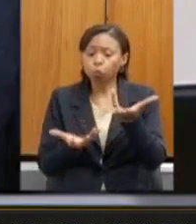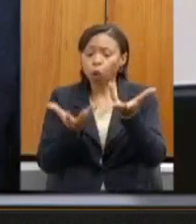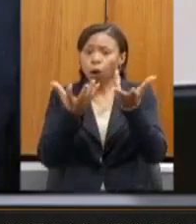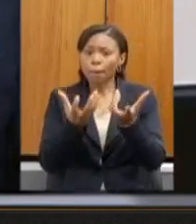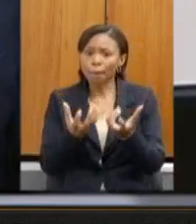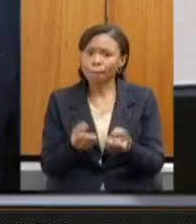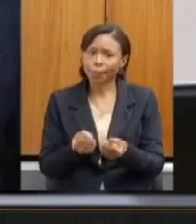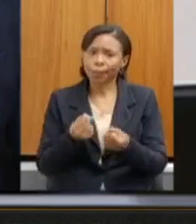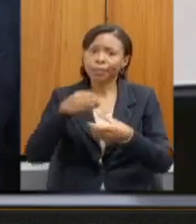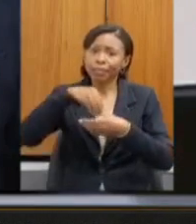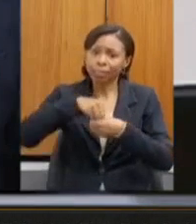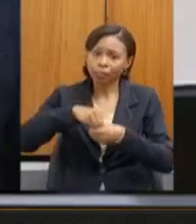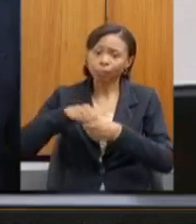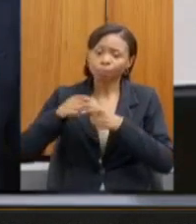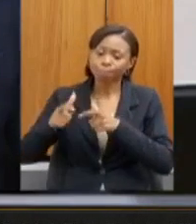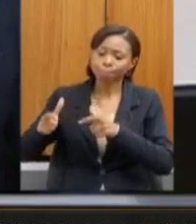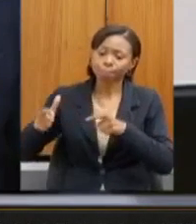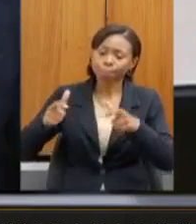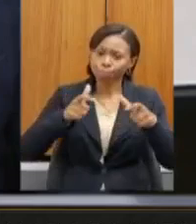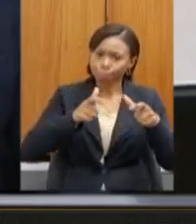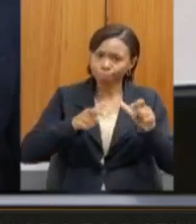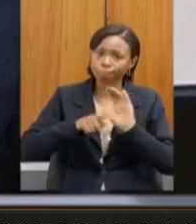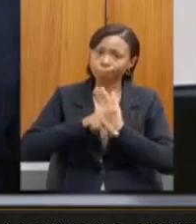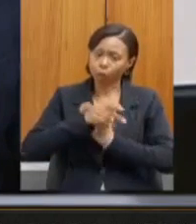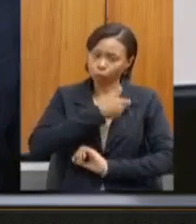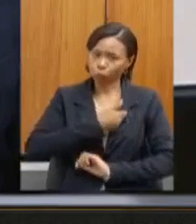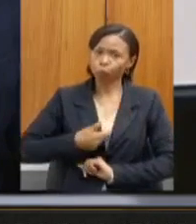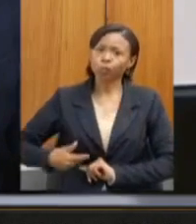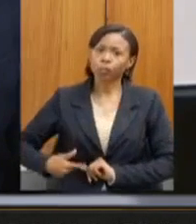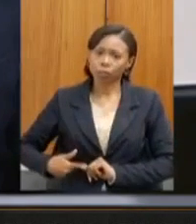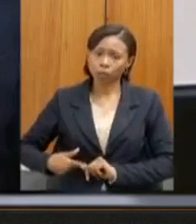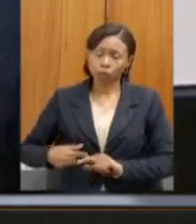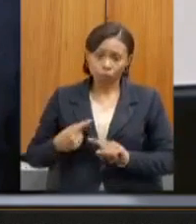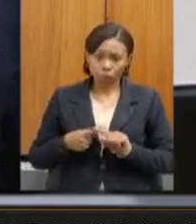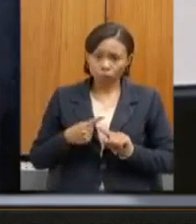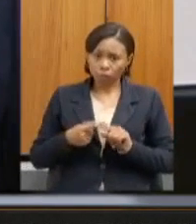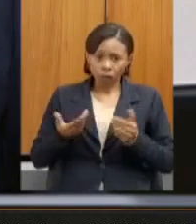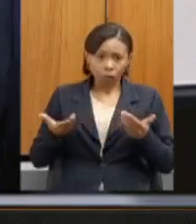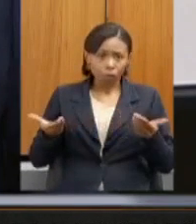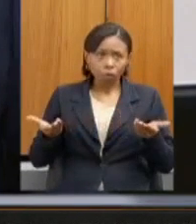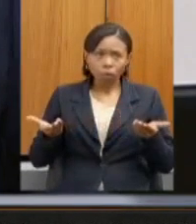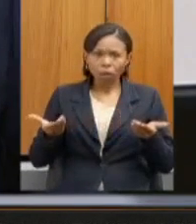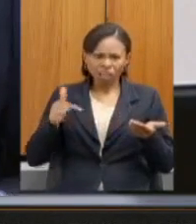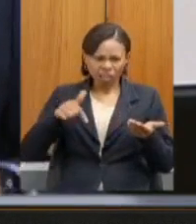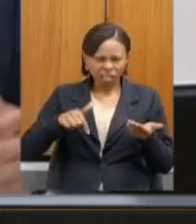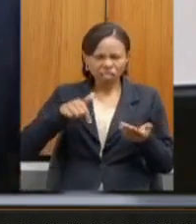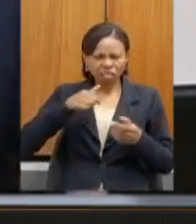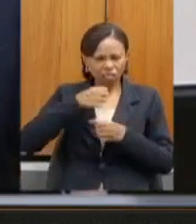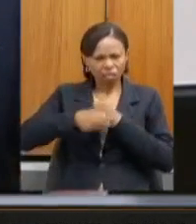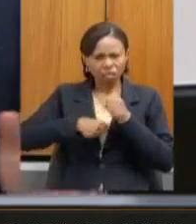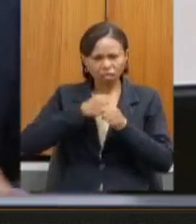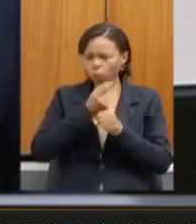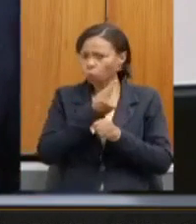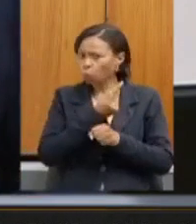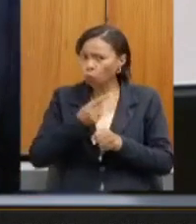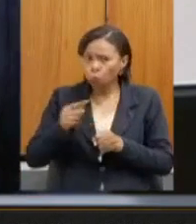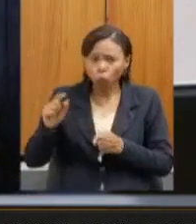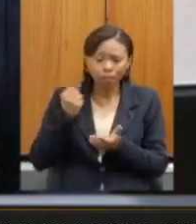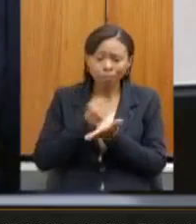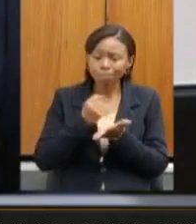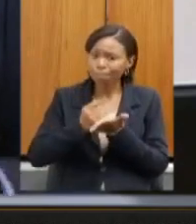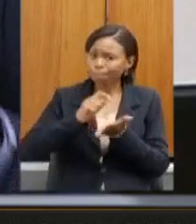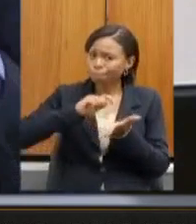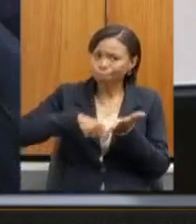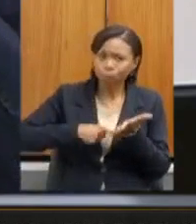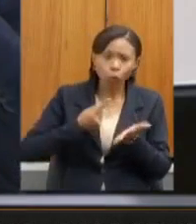Volto a dizer, hoje o Estado estaria impedido de contratar, é o último ano que o Estado tem permissão para contratar, então, o ano